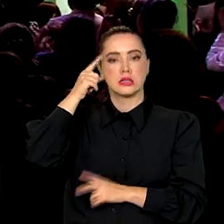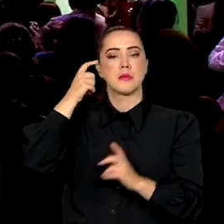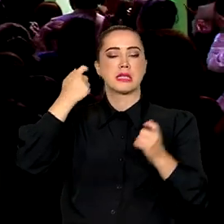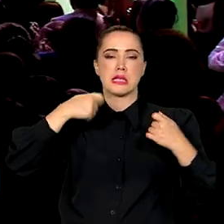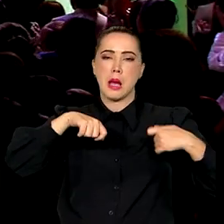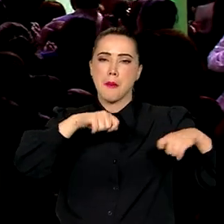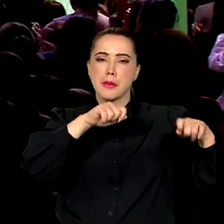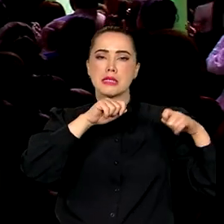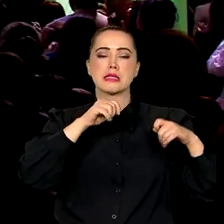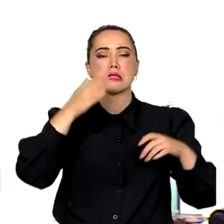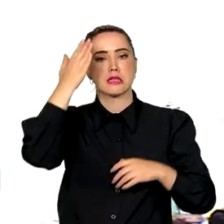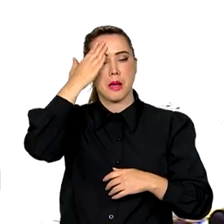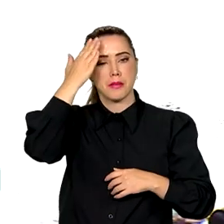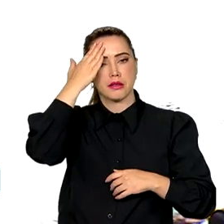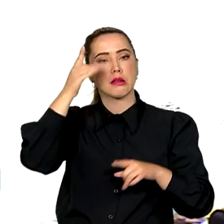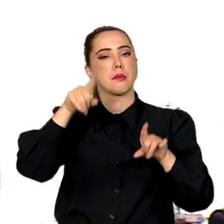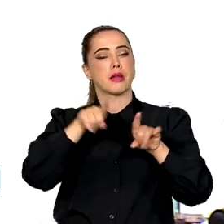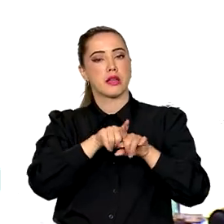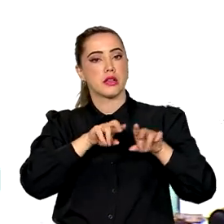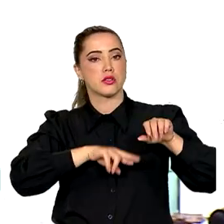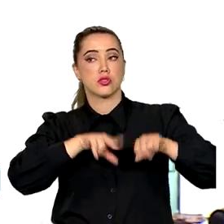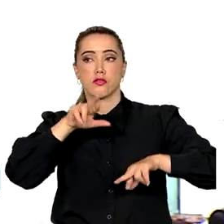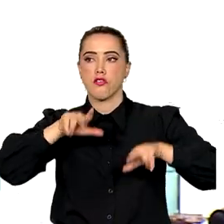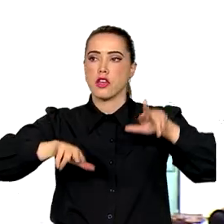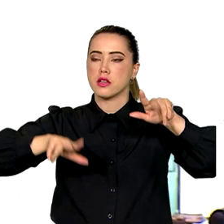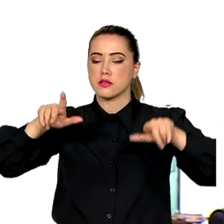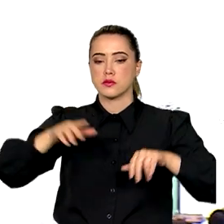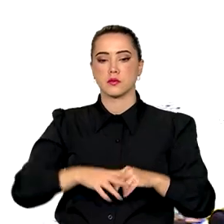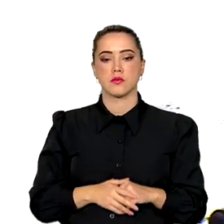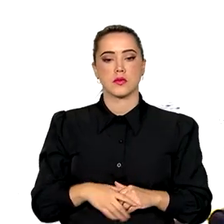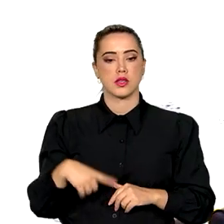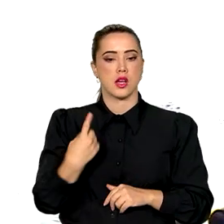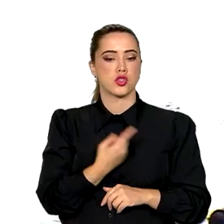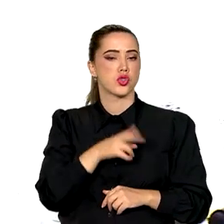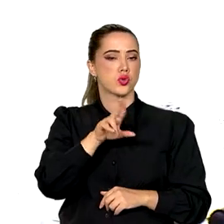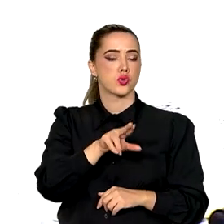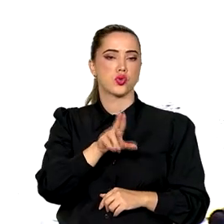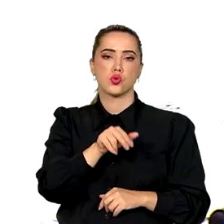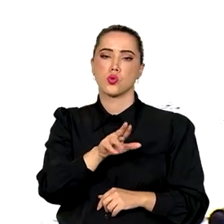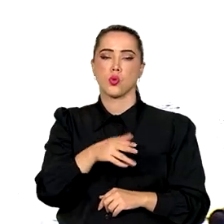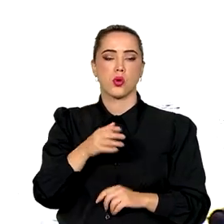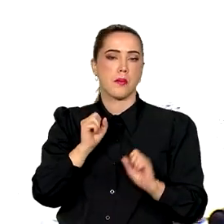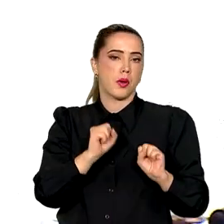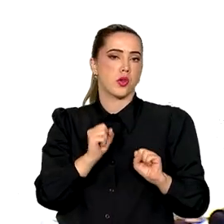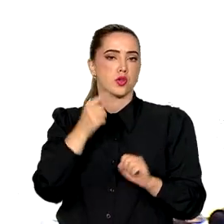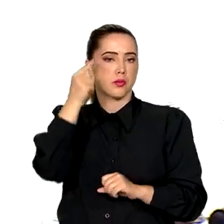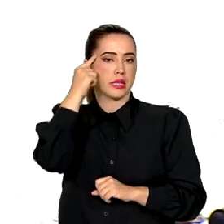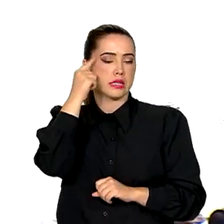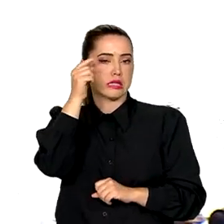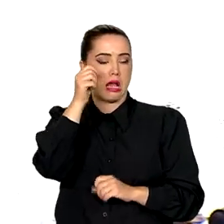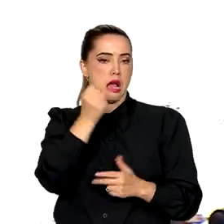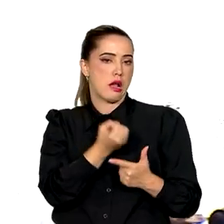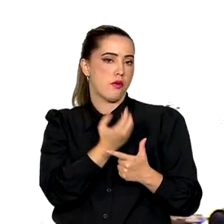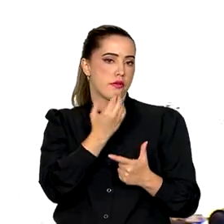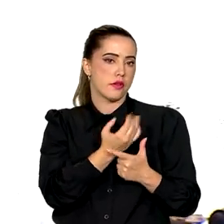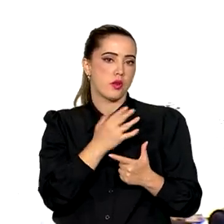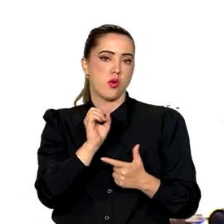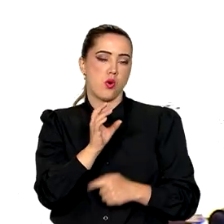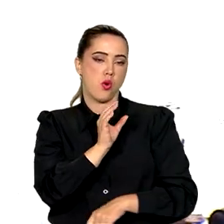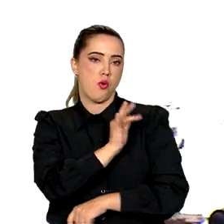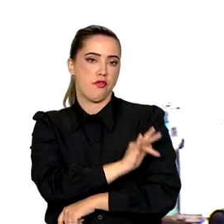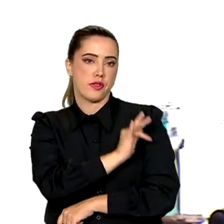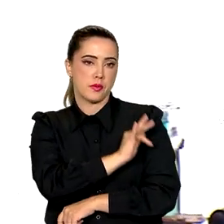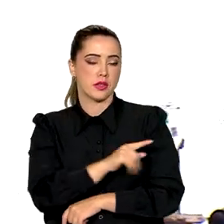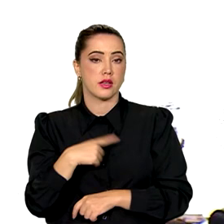em mente as diferenças. A gente não pode nunca, jamais, pensar uma alfabetização e pensar uma educação básica sem